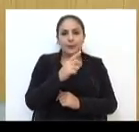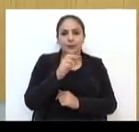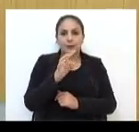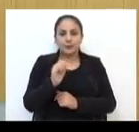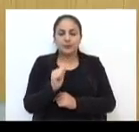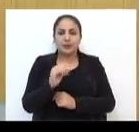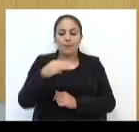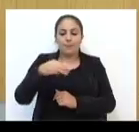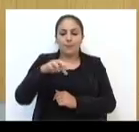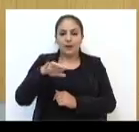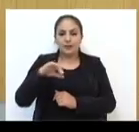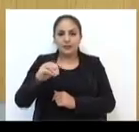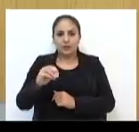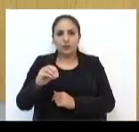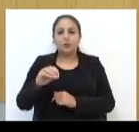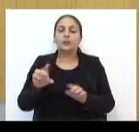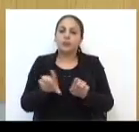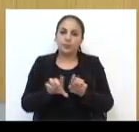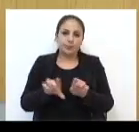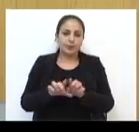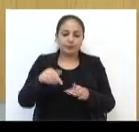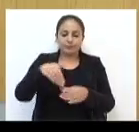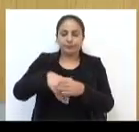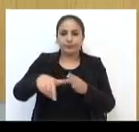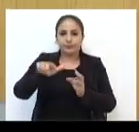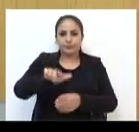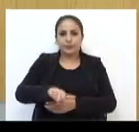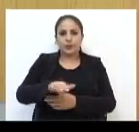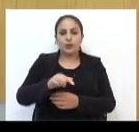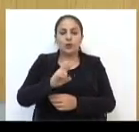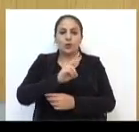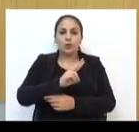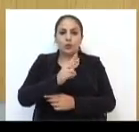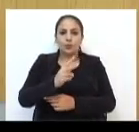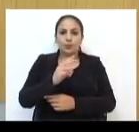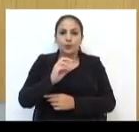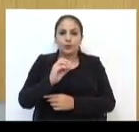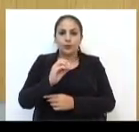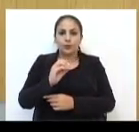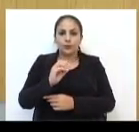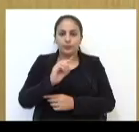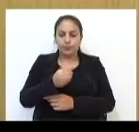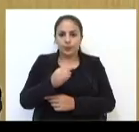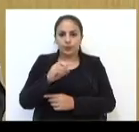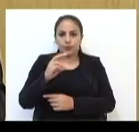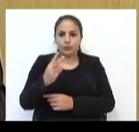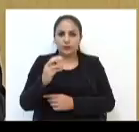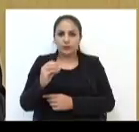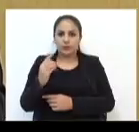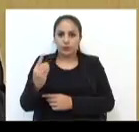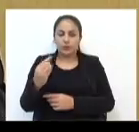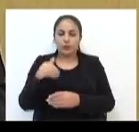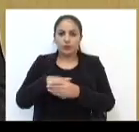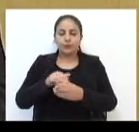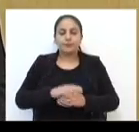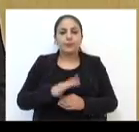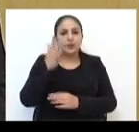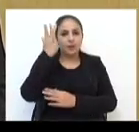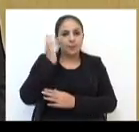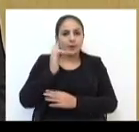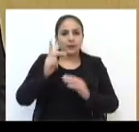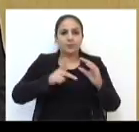o PT-bista Márcio Tassi também não foi reeleito com 1.201 votos. Amanhã, o